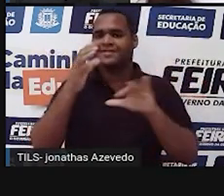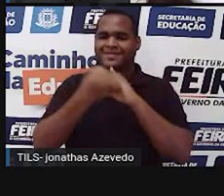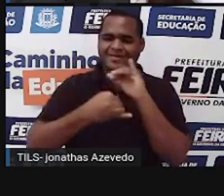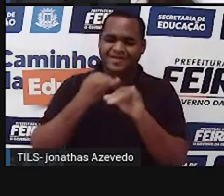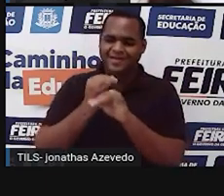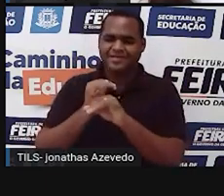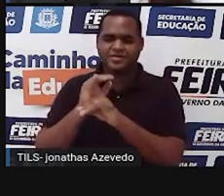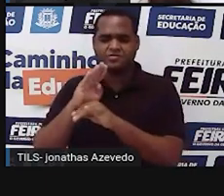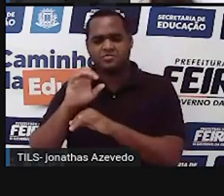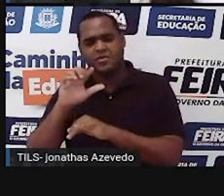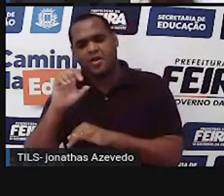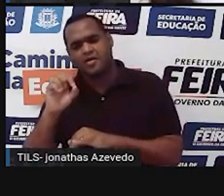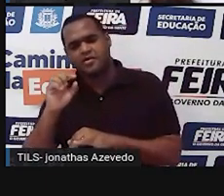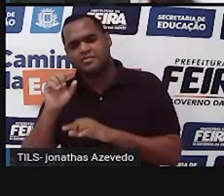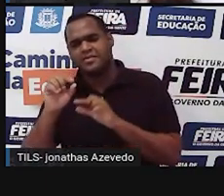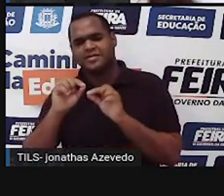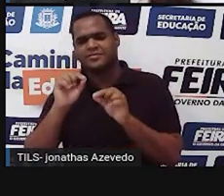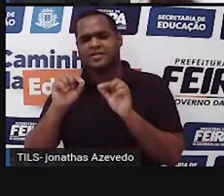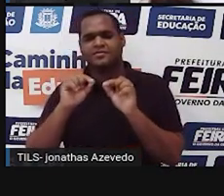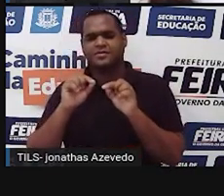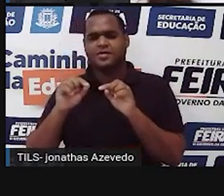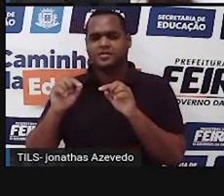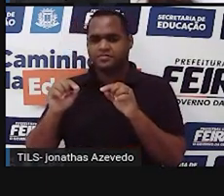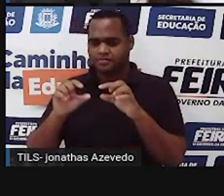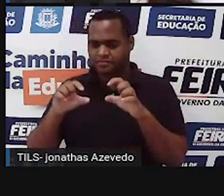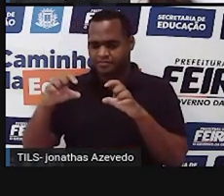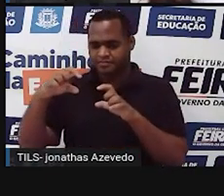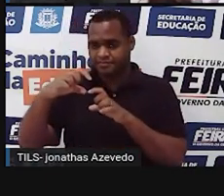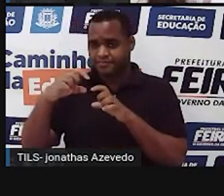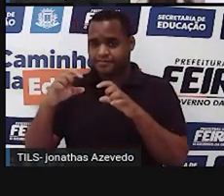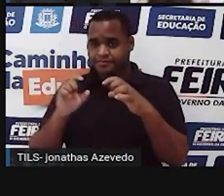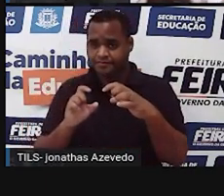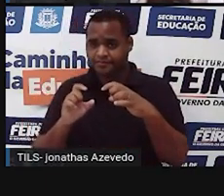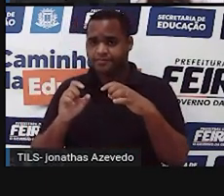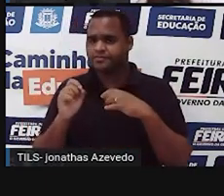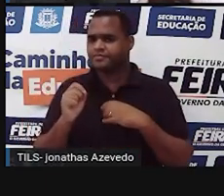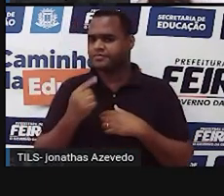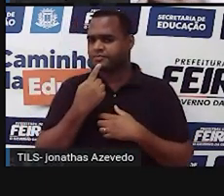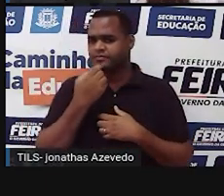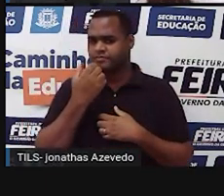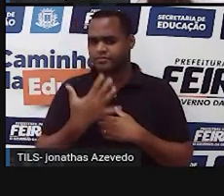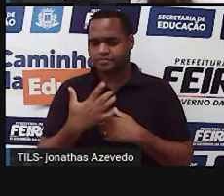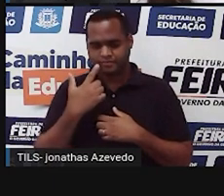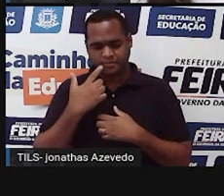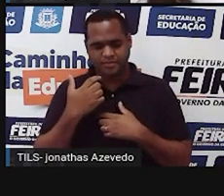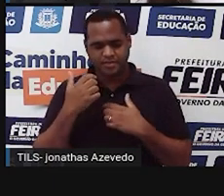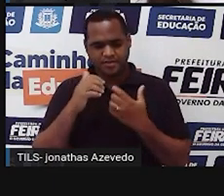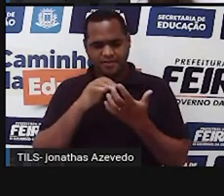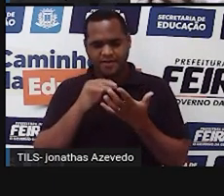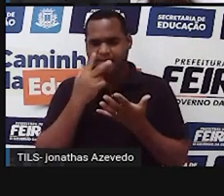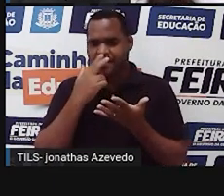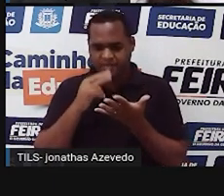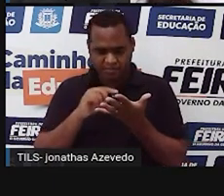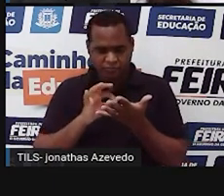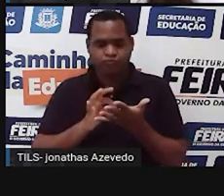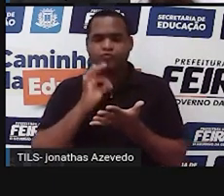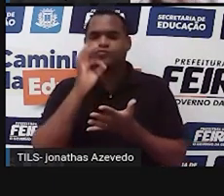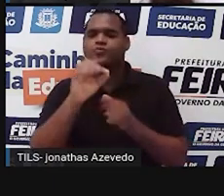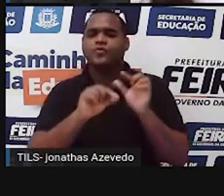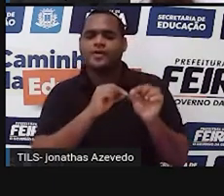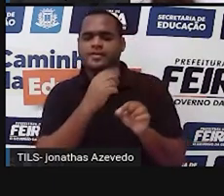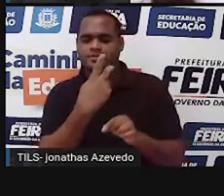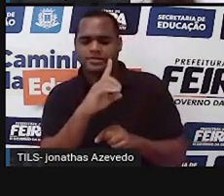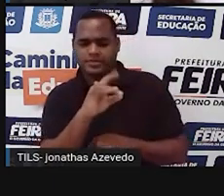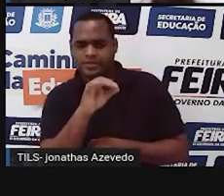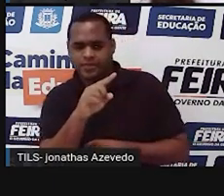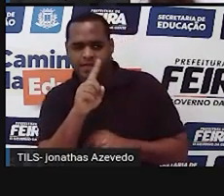blogs. E o que é esse horóscopo? Esse horóscopo, ele determina ali, ele diz, ele prediz, na verdade, como é que vai ser seu dia, como é que vai